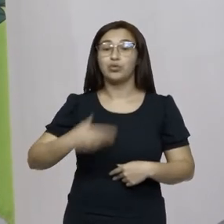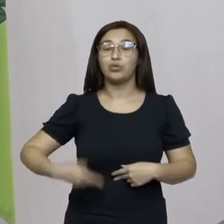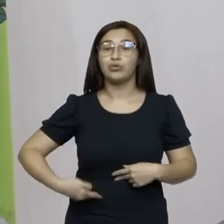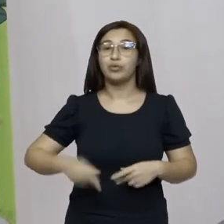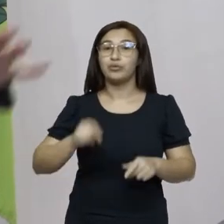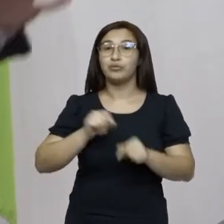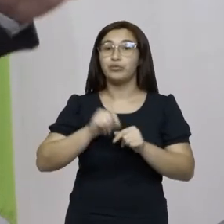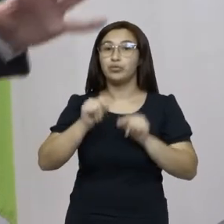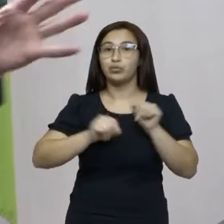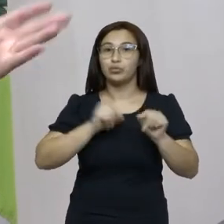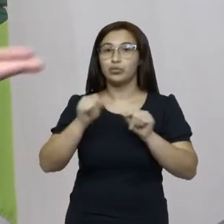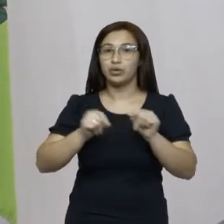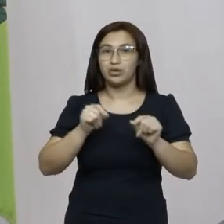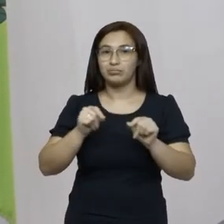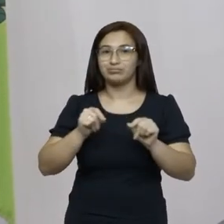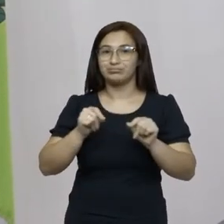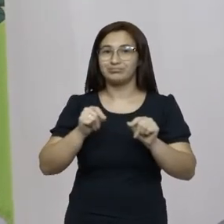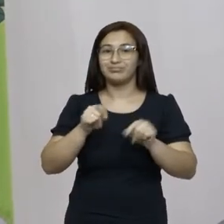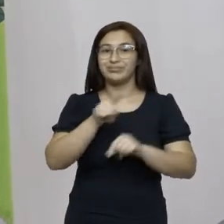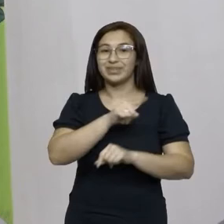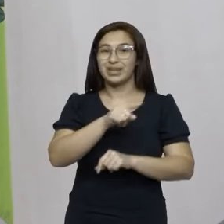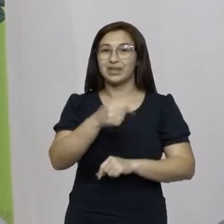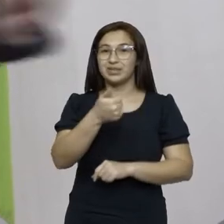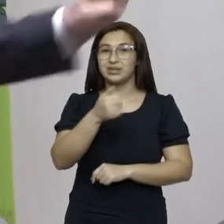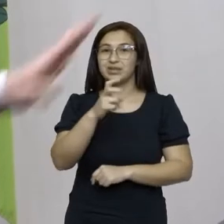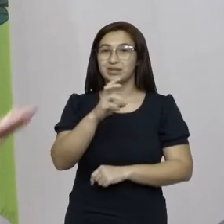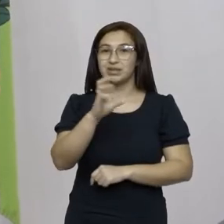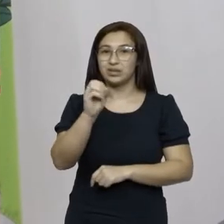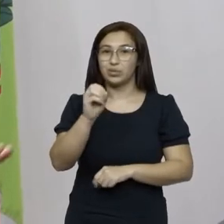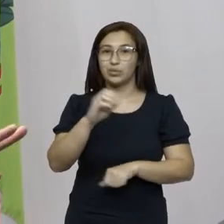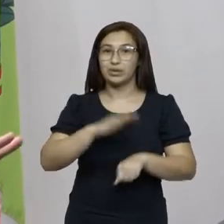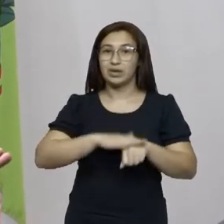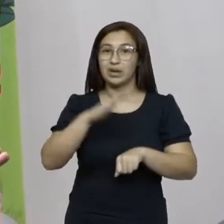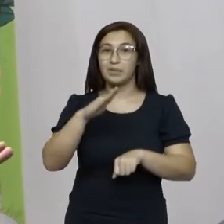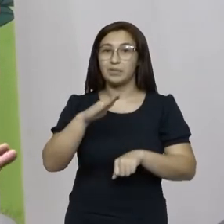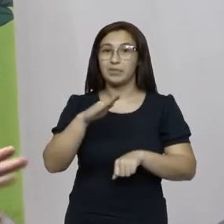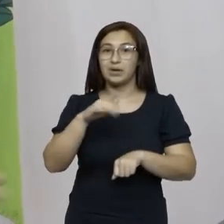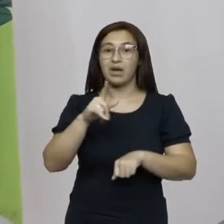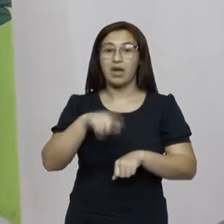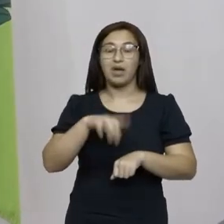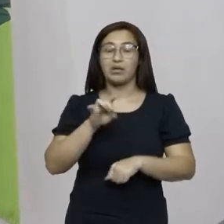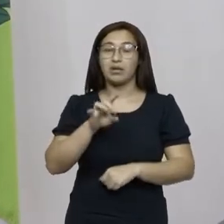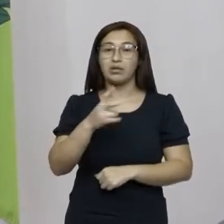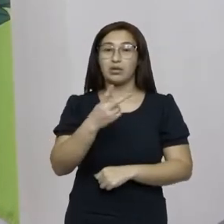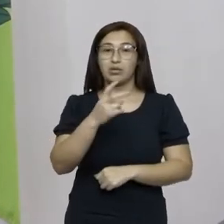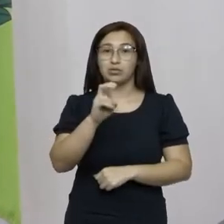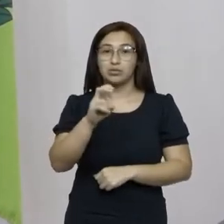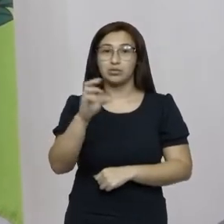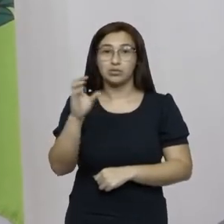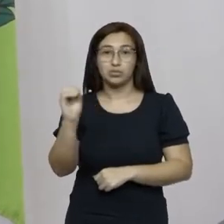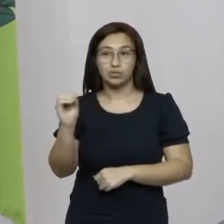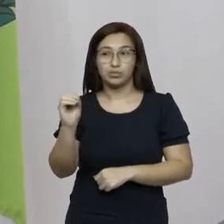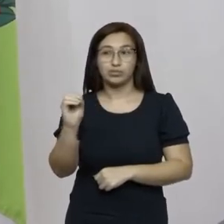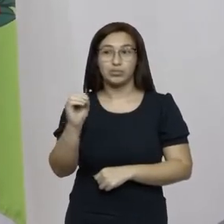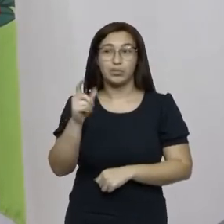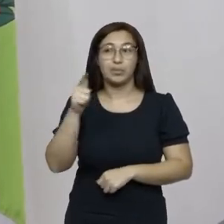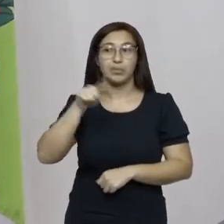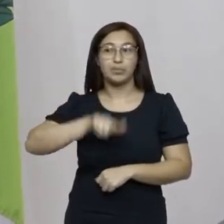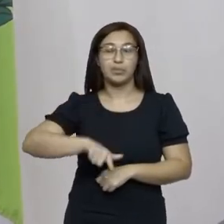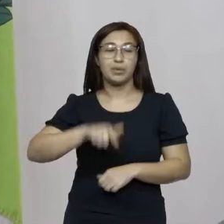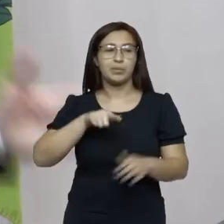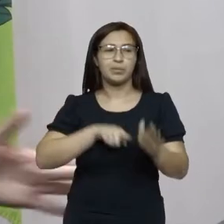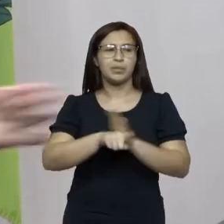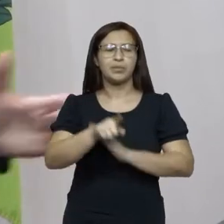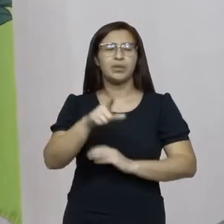Maurício glosou aquelas 150 a mais que falou não de vocês é só 250 e mais eles perguntaram então nós